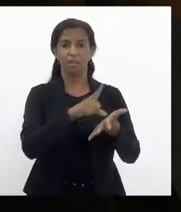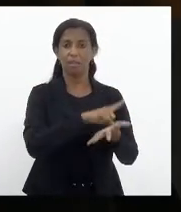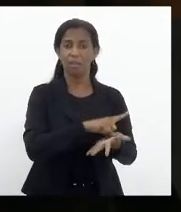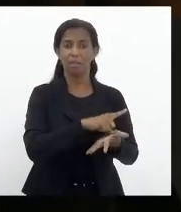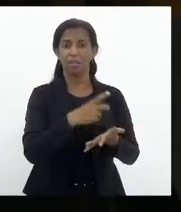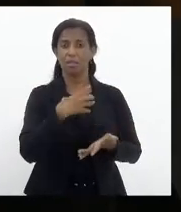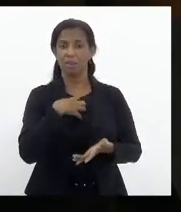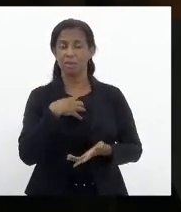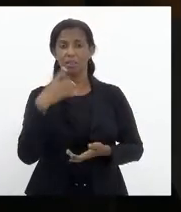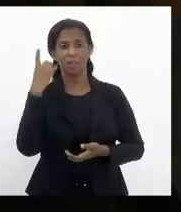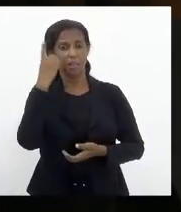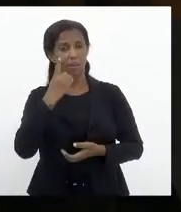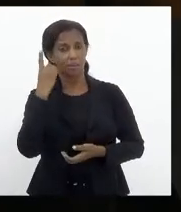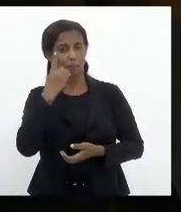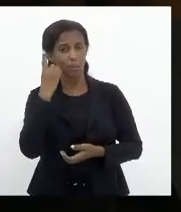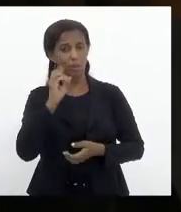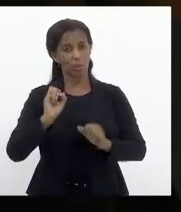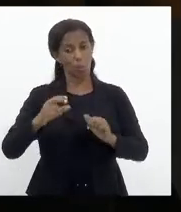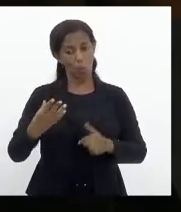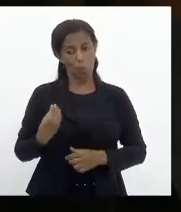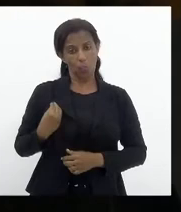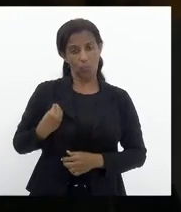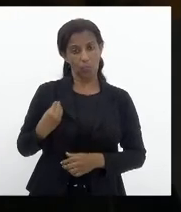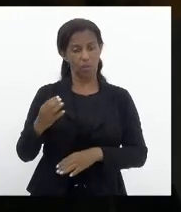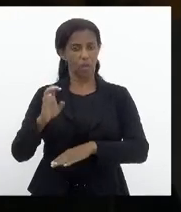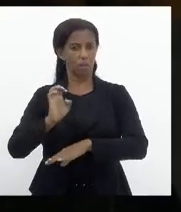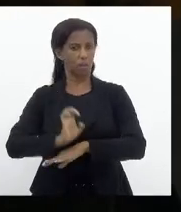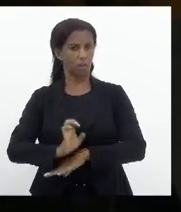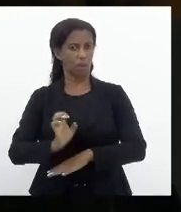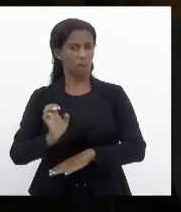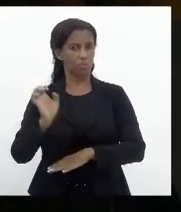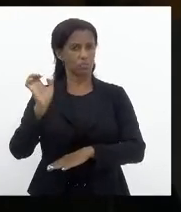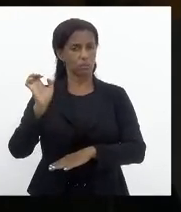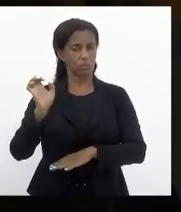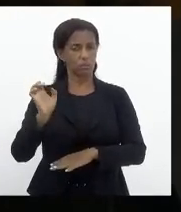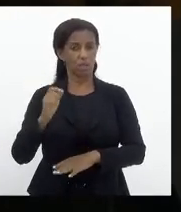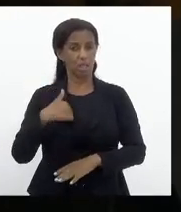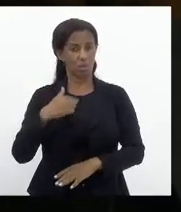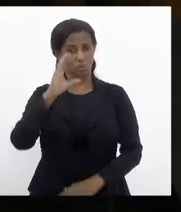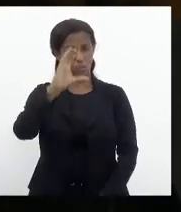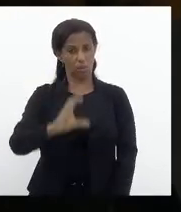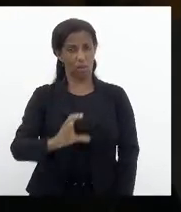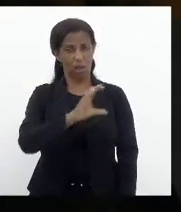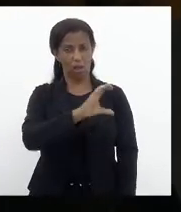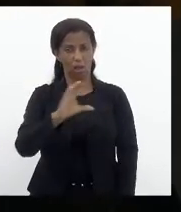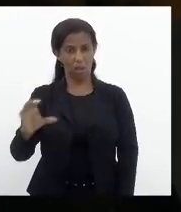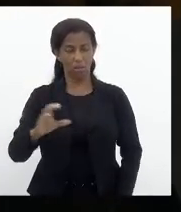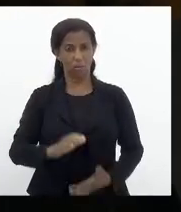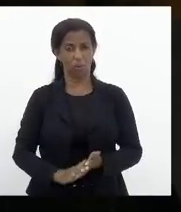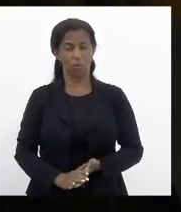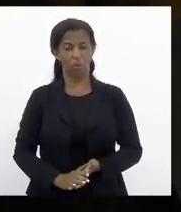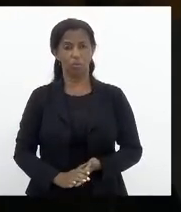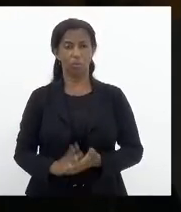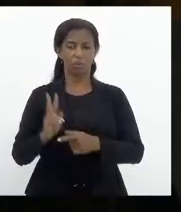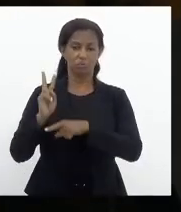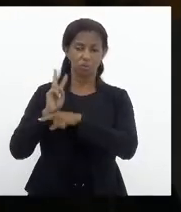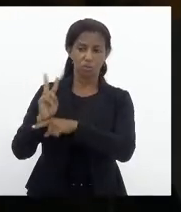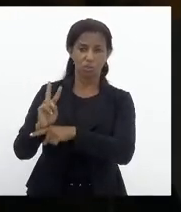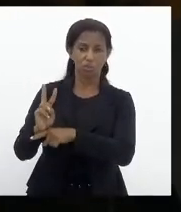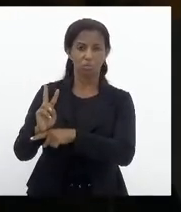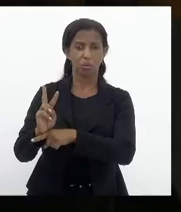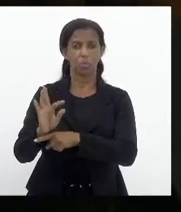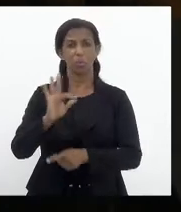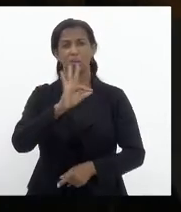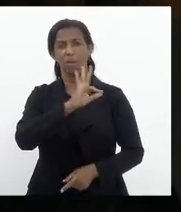ser deputado ou de estar deputado estadual, eu sou católico e inspetor da Polícia